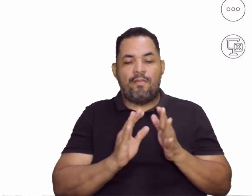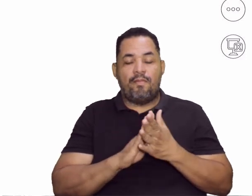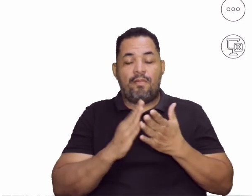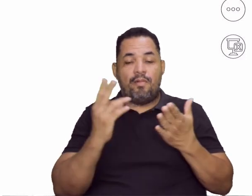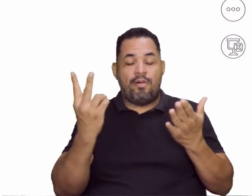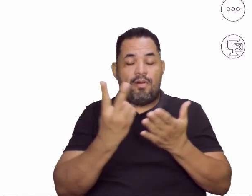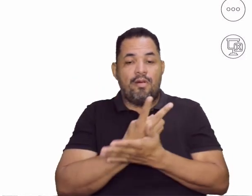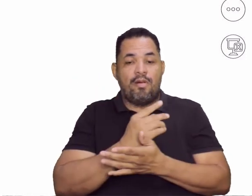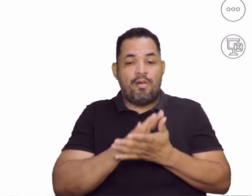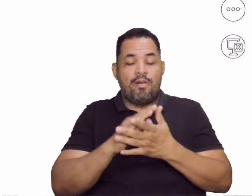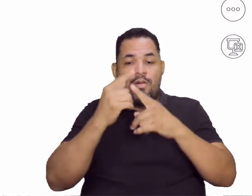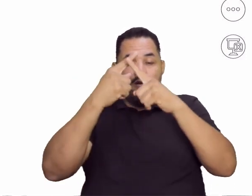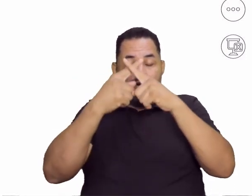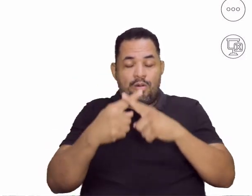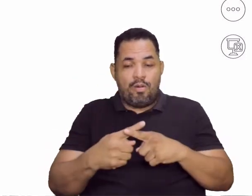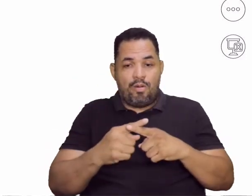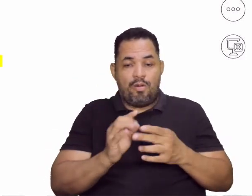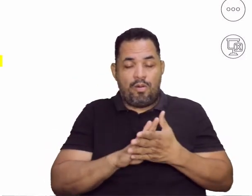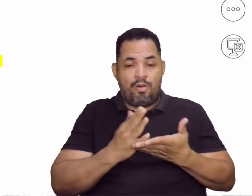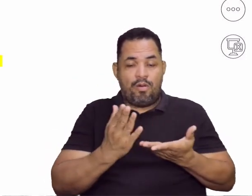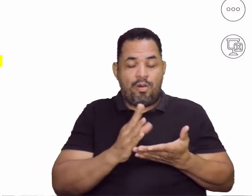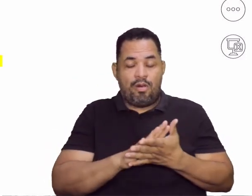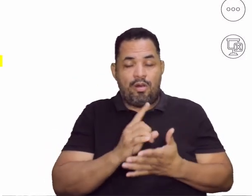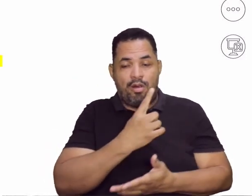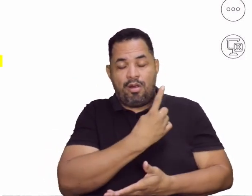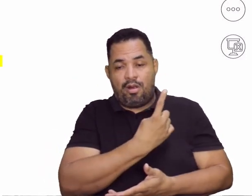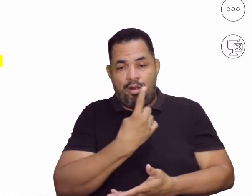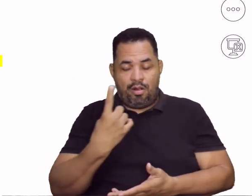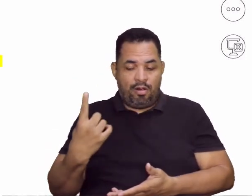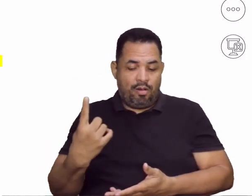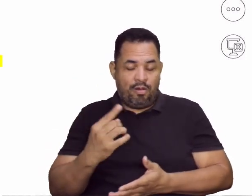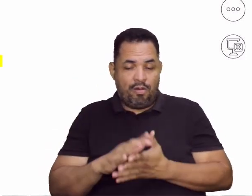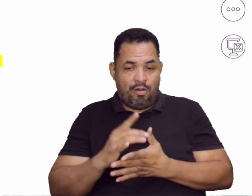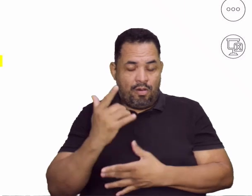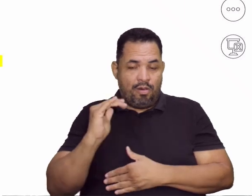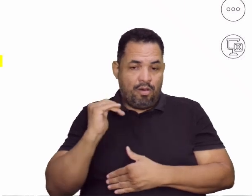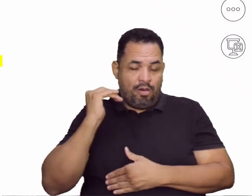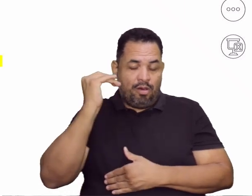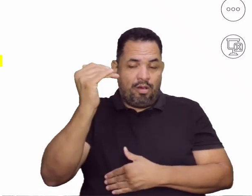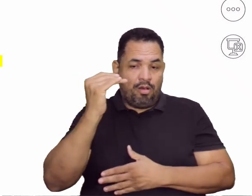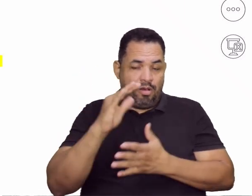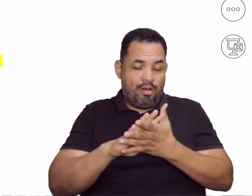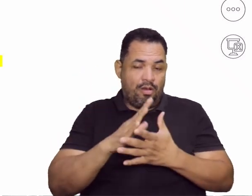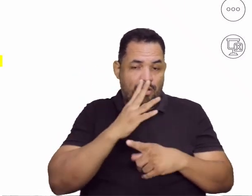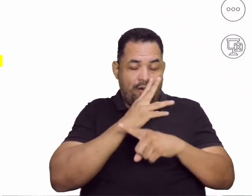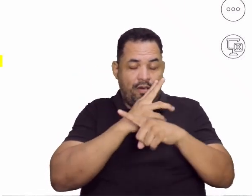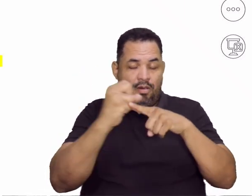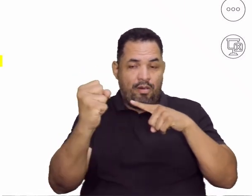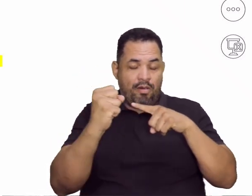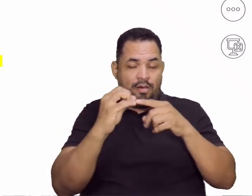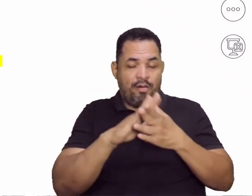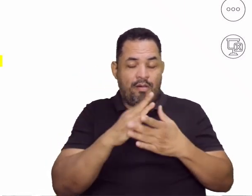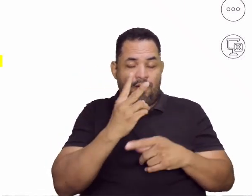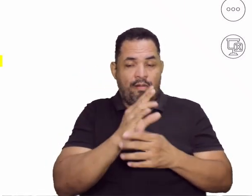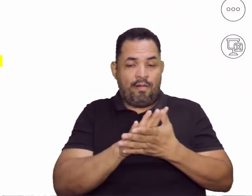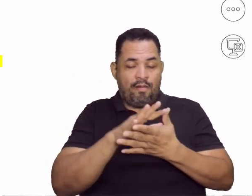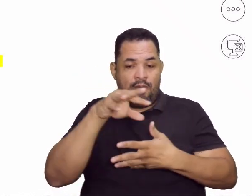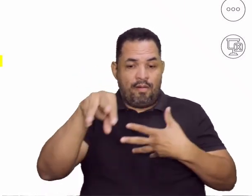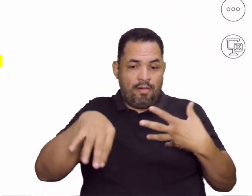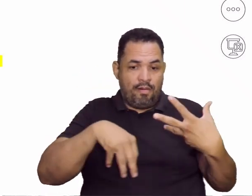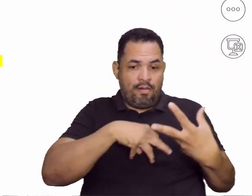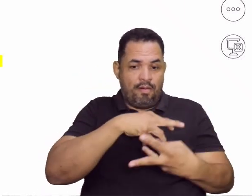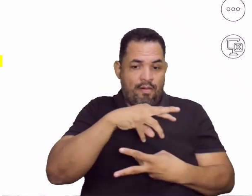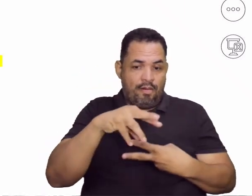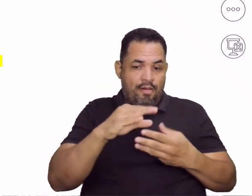aconteça a competição entre os participantes, uns contra os outros, pra alcançar uma determinada vitória. Eles vão envolver as